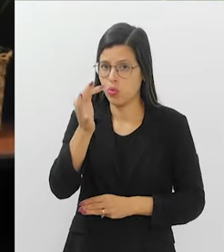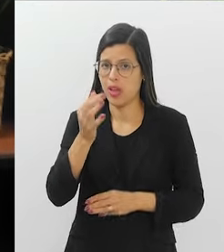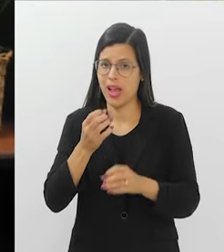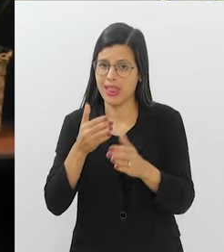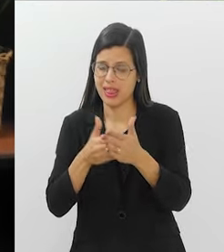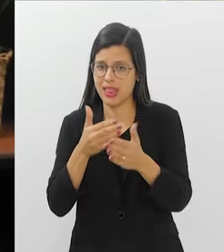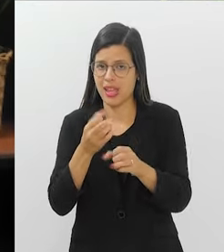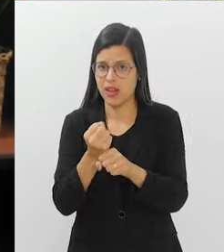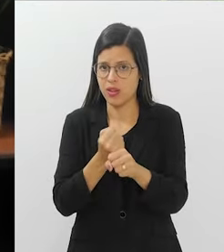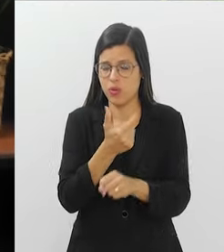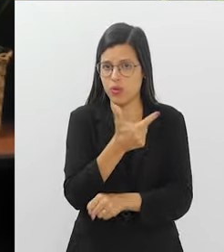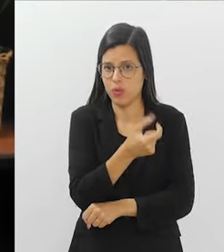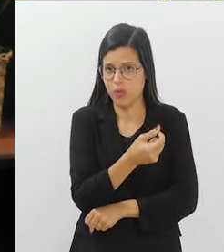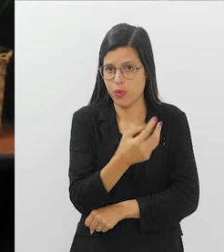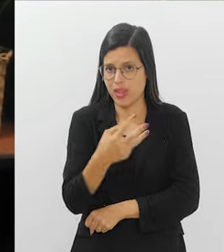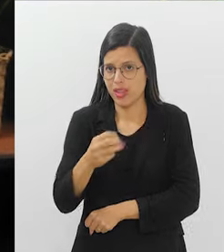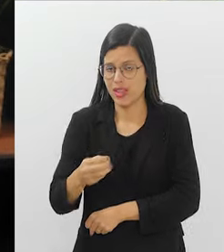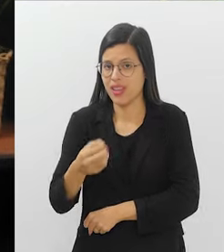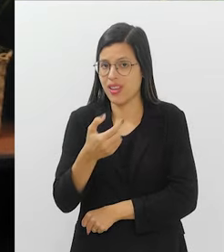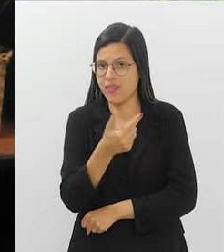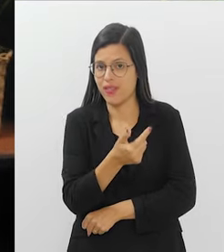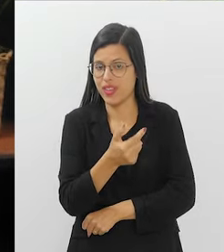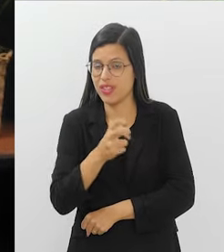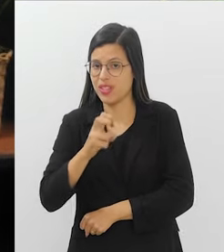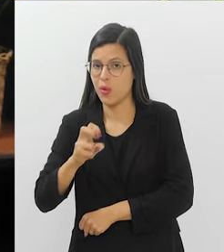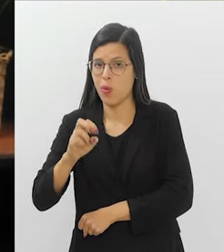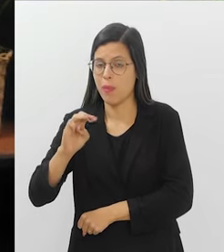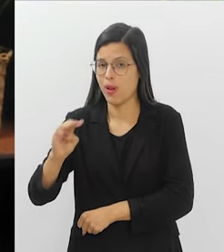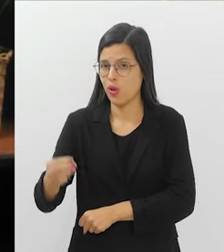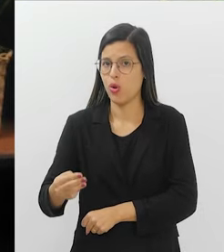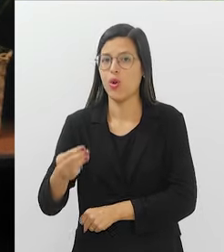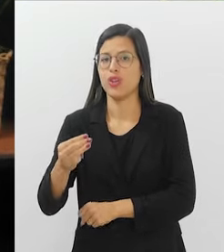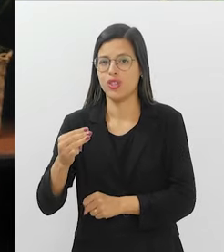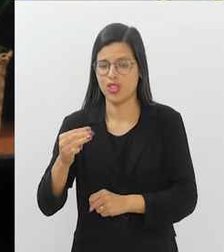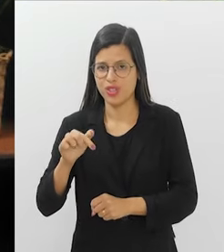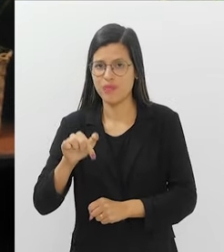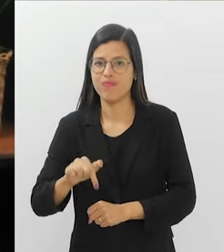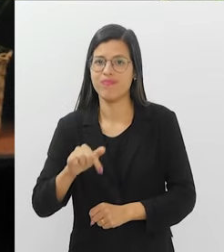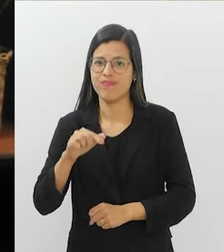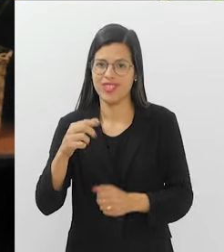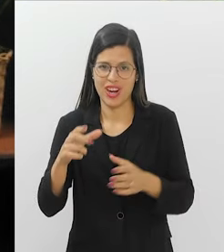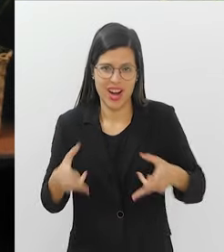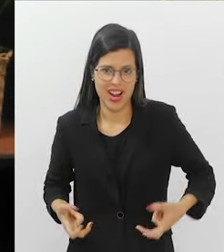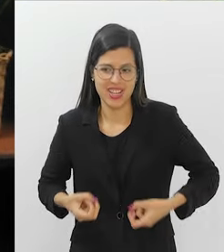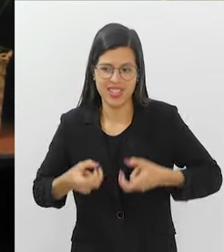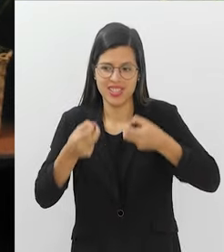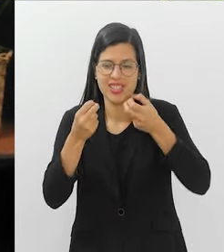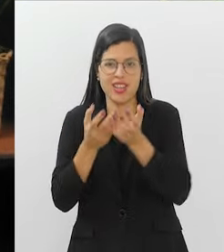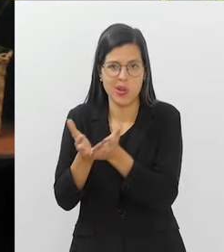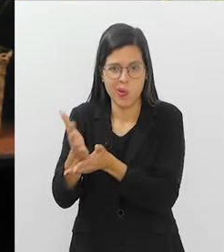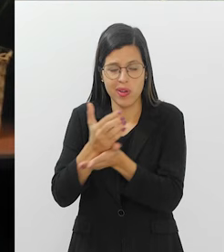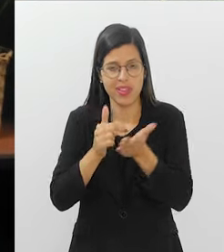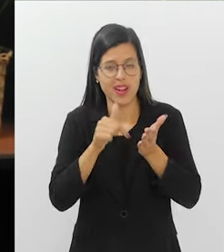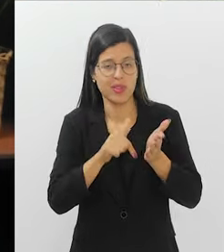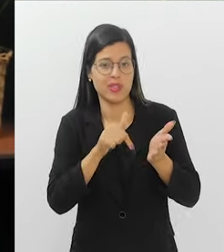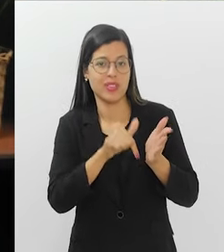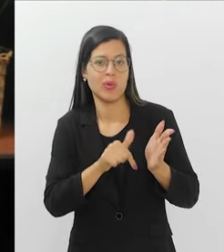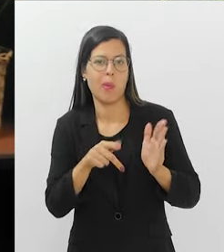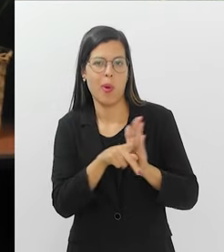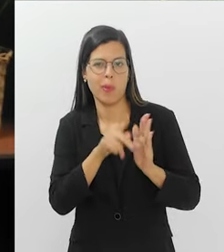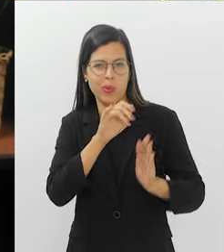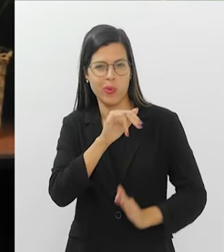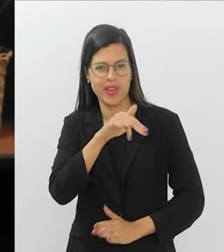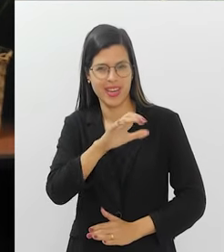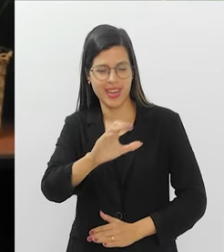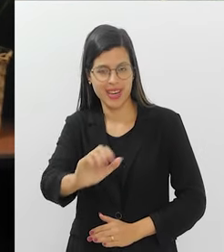2030, 25 milhões de novos casos sejam diagnosticados. Os dados são do INCA, que é o Instituto Nacional